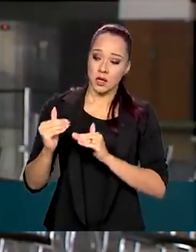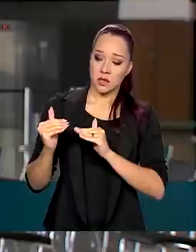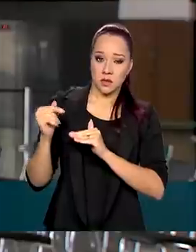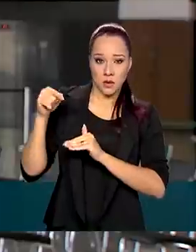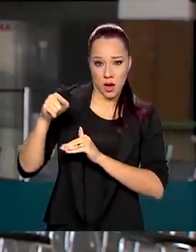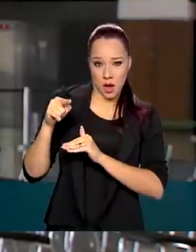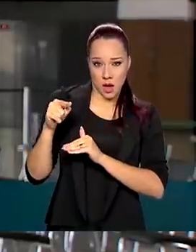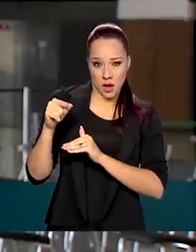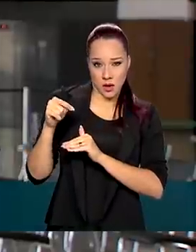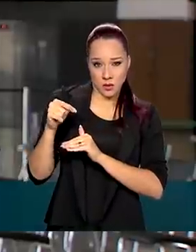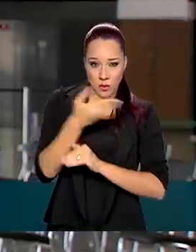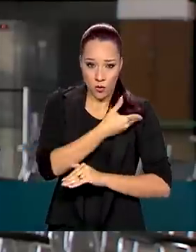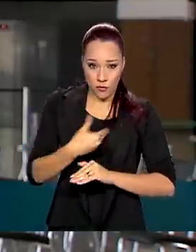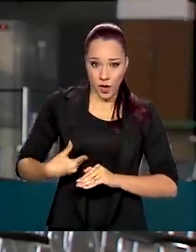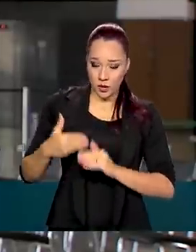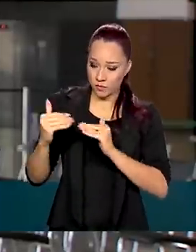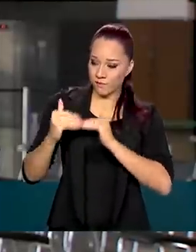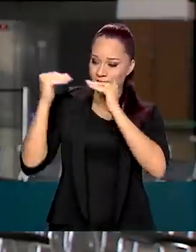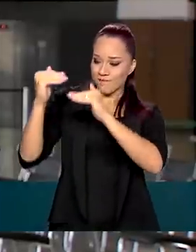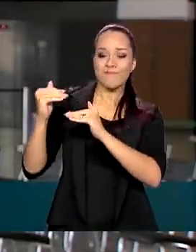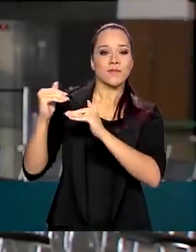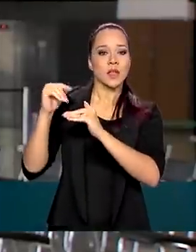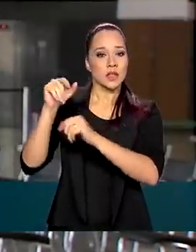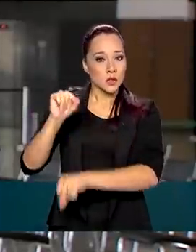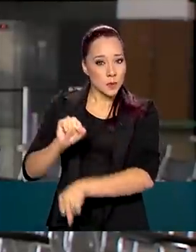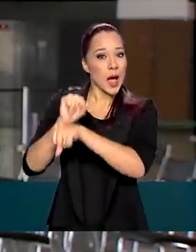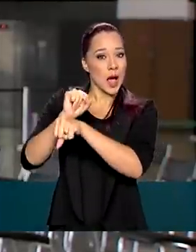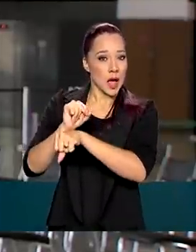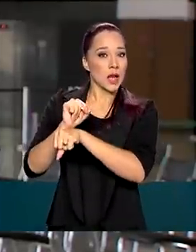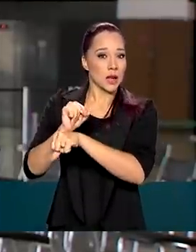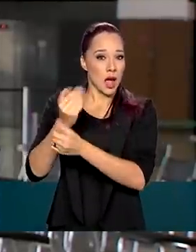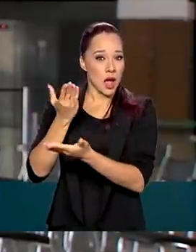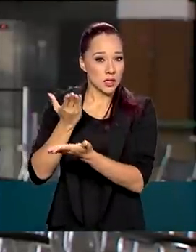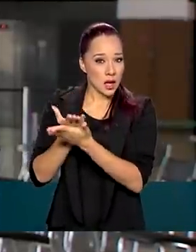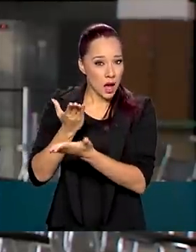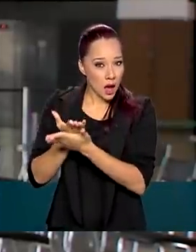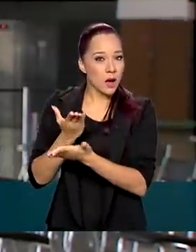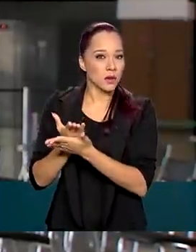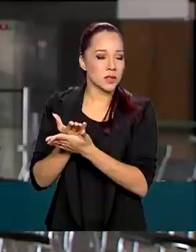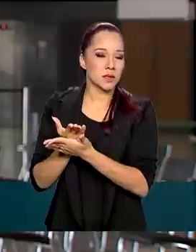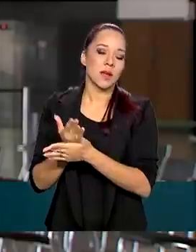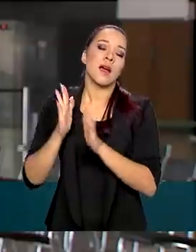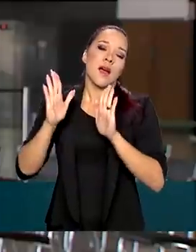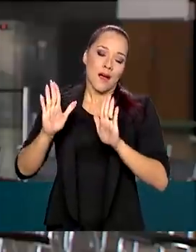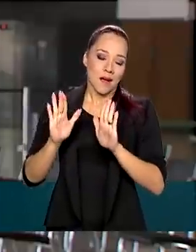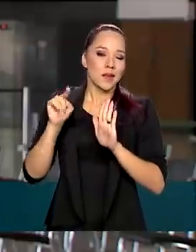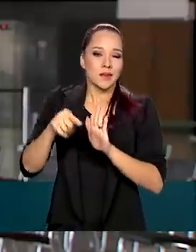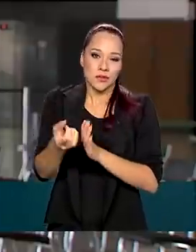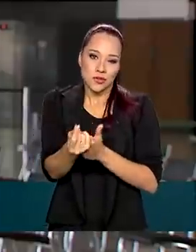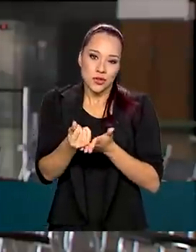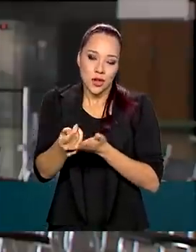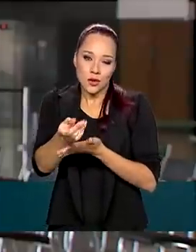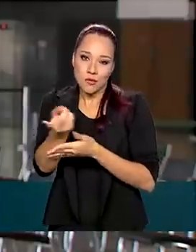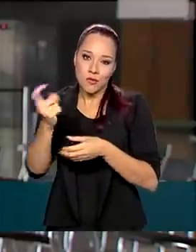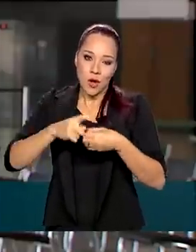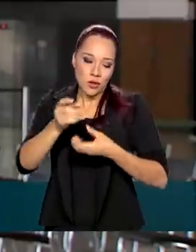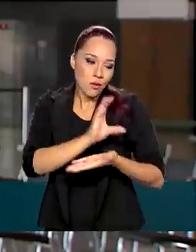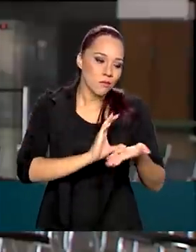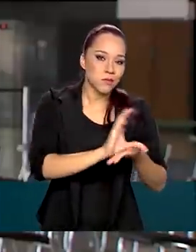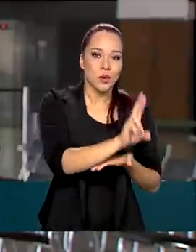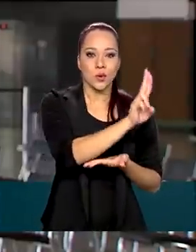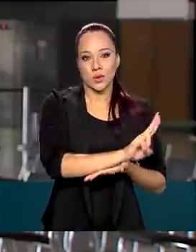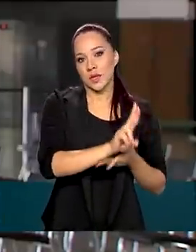locais tenham decretado a suspensão das atividades letivas presenciais, aí sim esses recursos poderão ser utilizados